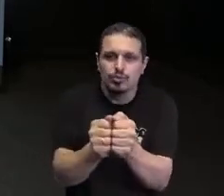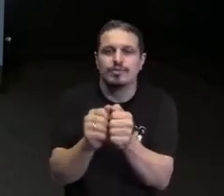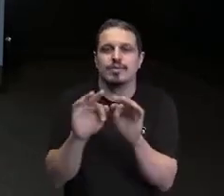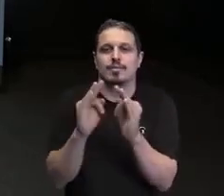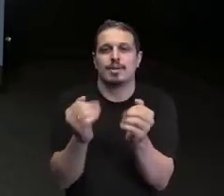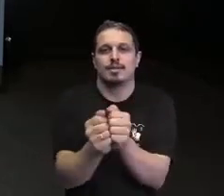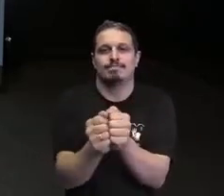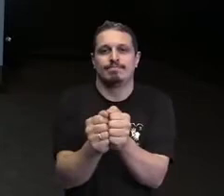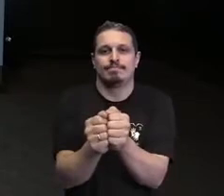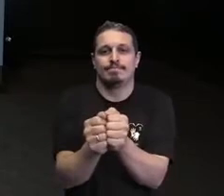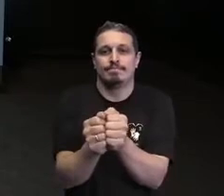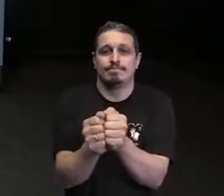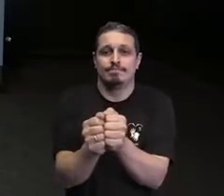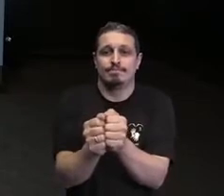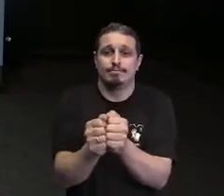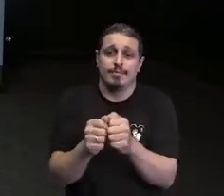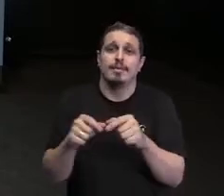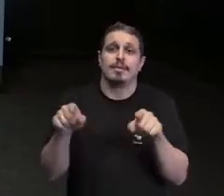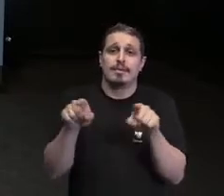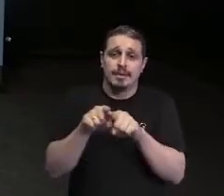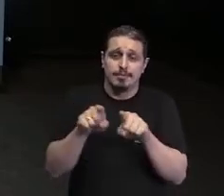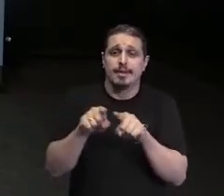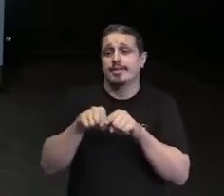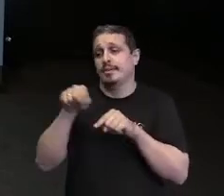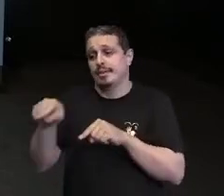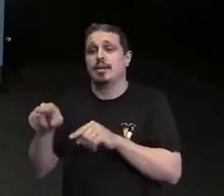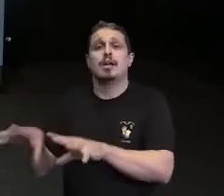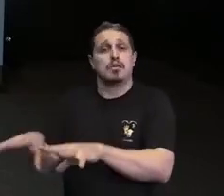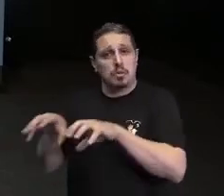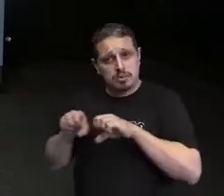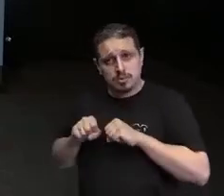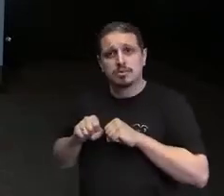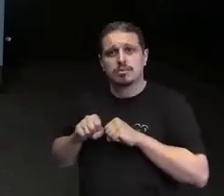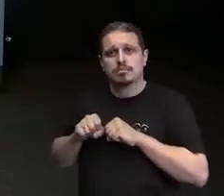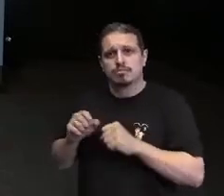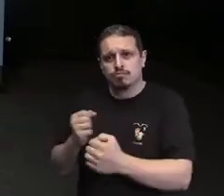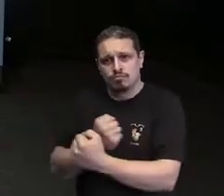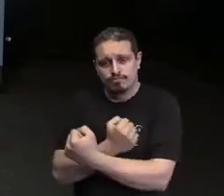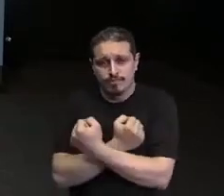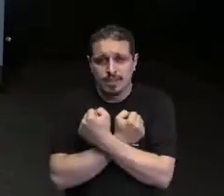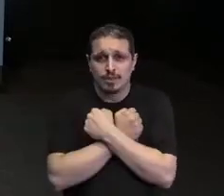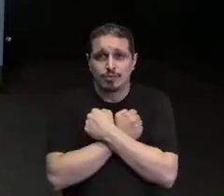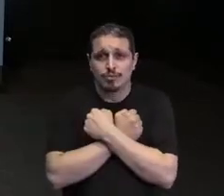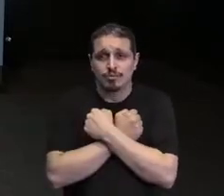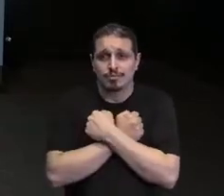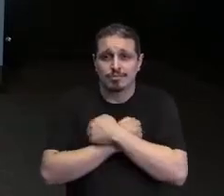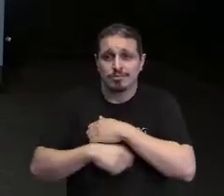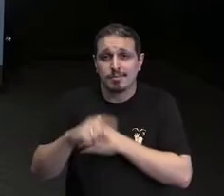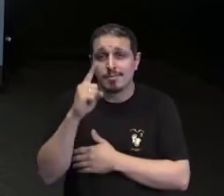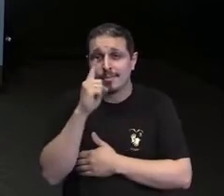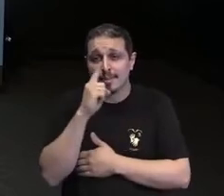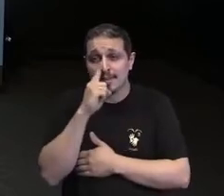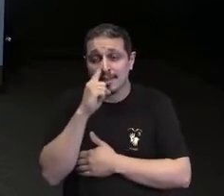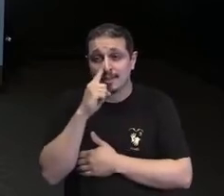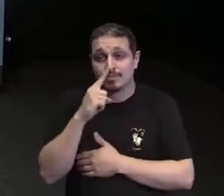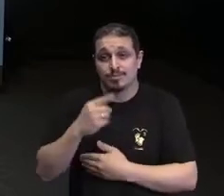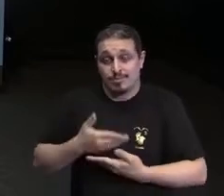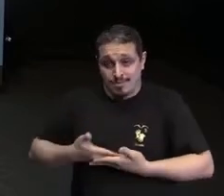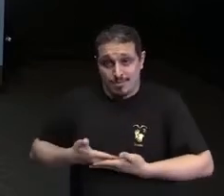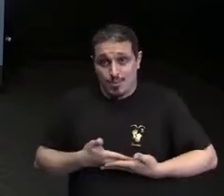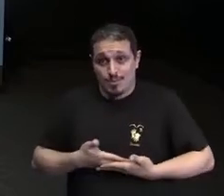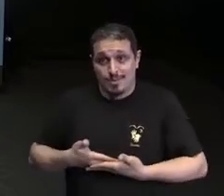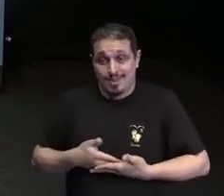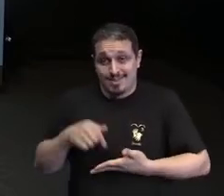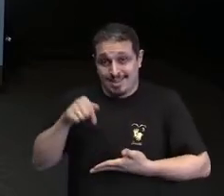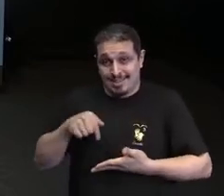imagem deste colo acolhedor apertado desse braço dessa provável mãe, desse bebê pequeno, provavelmente um recém